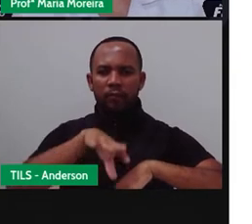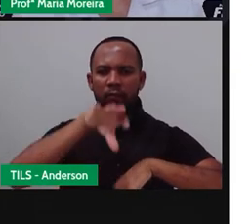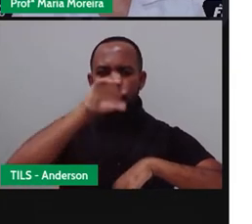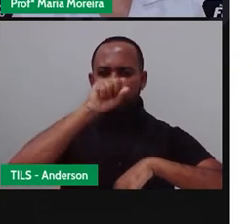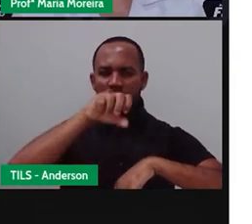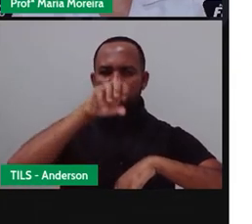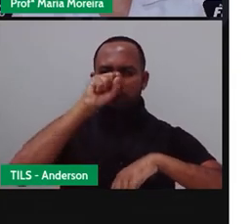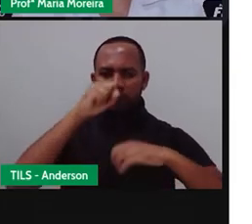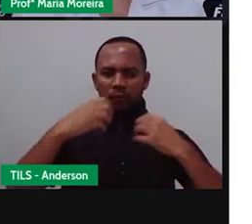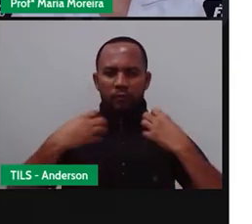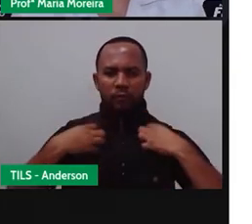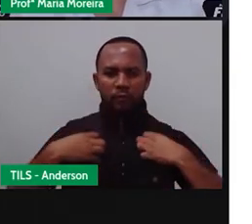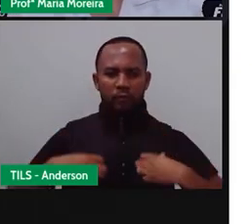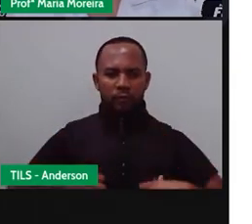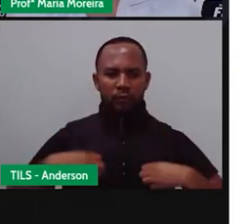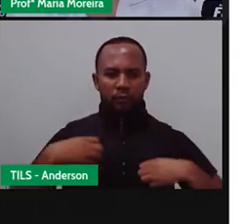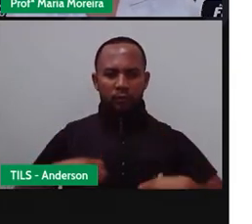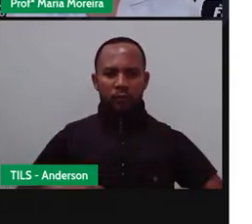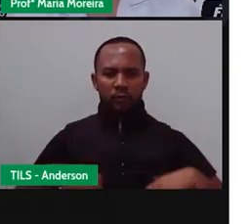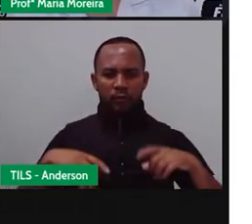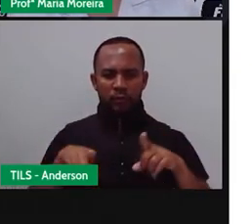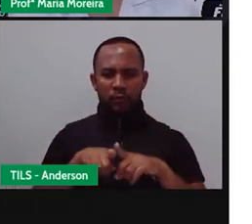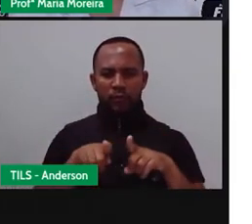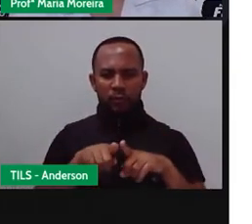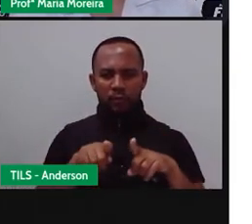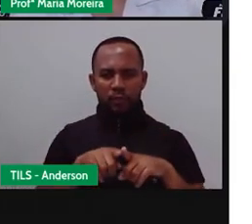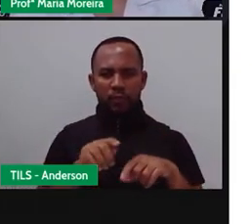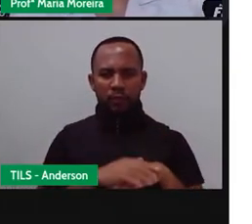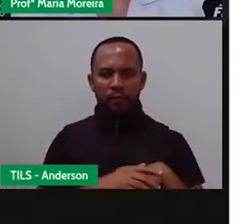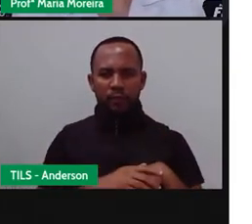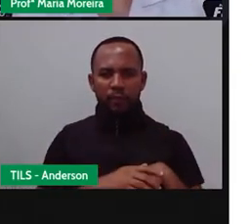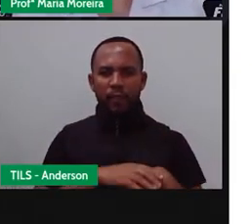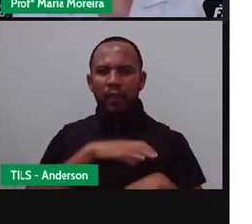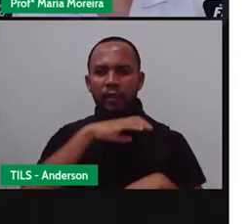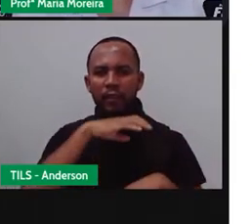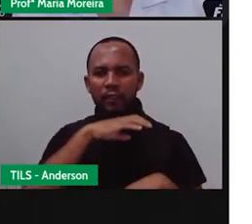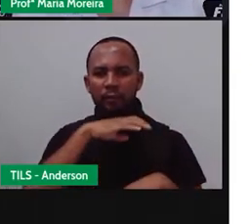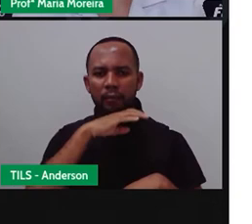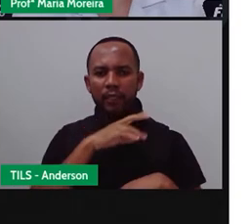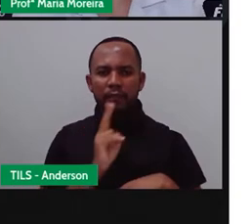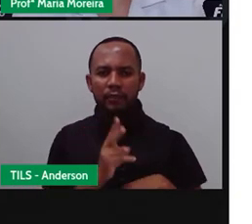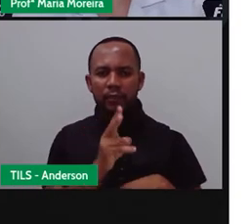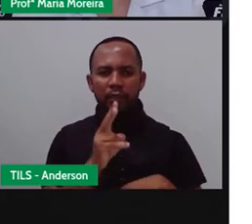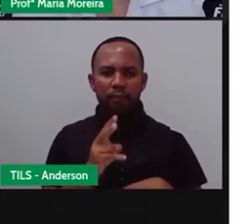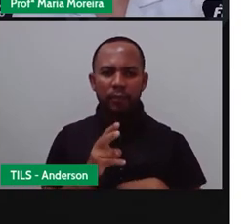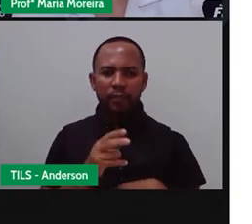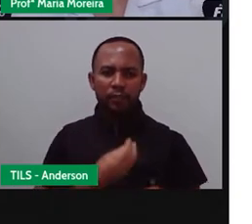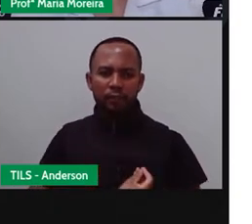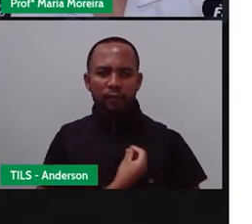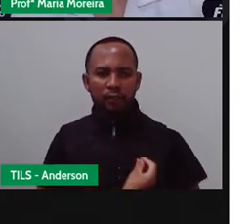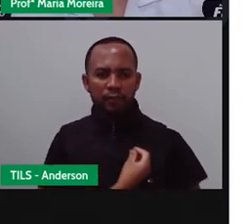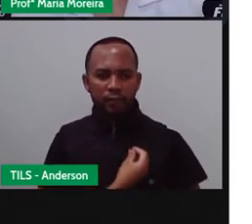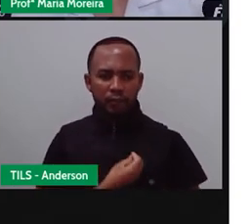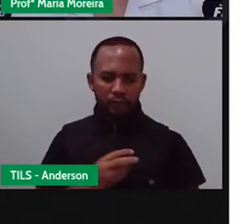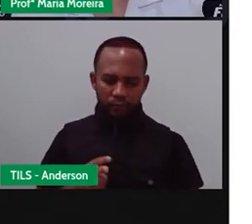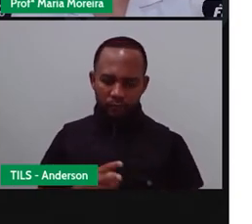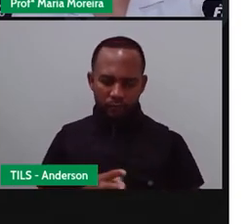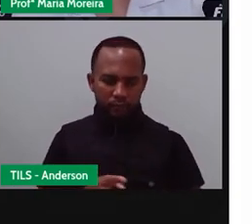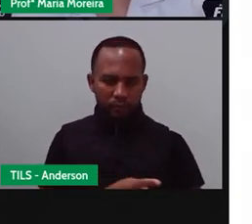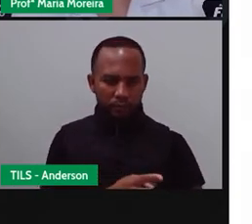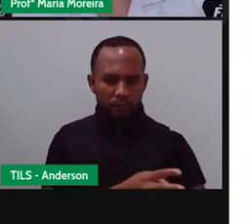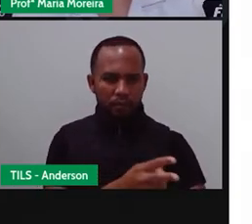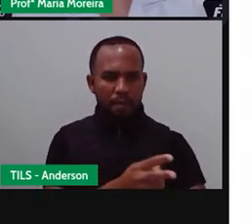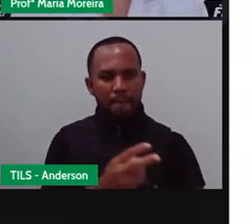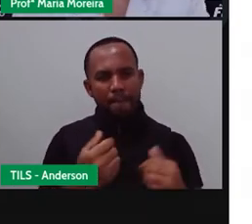pulmonar. E a maioria dos répteis são animais o quê? Terrestres, que vivem perto de ambiente com água.